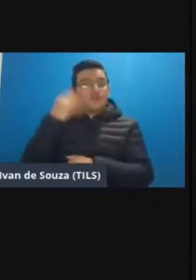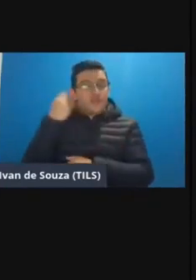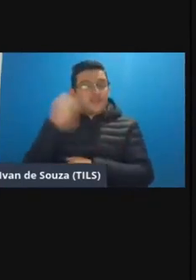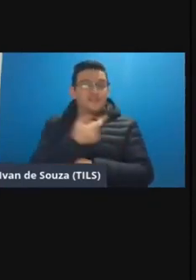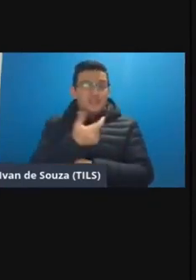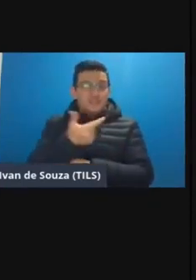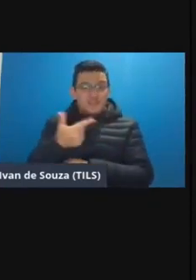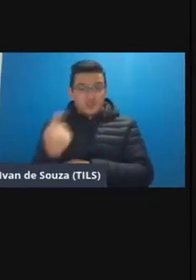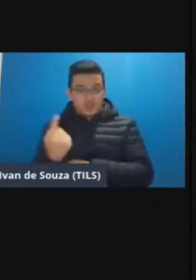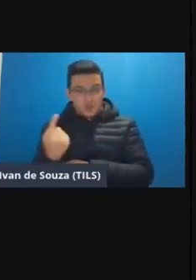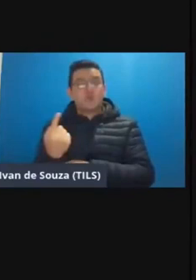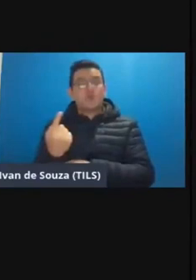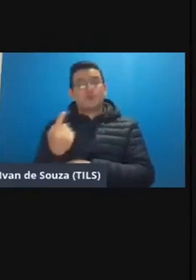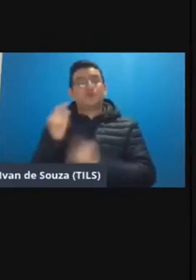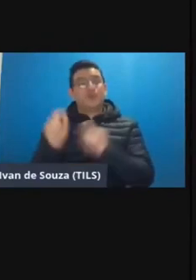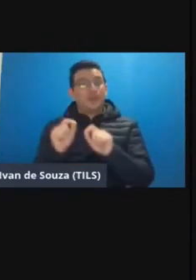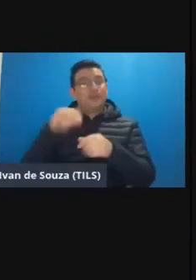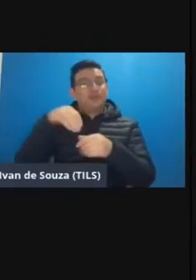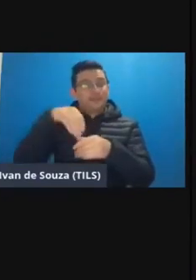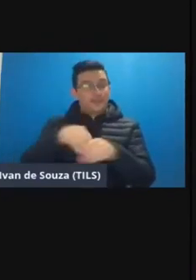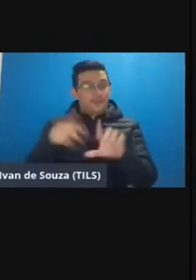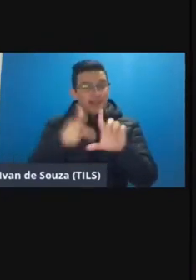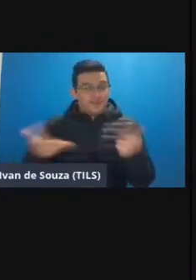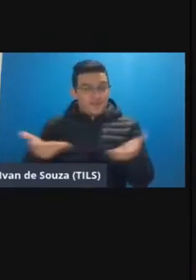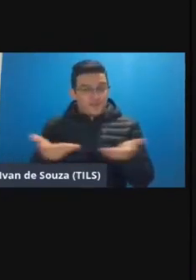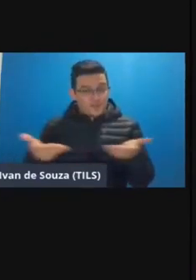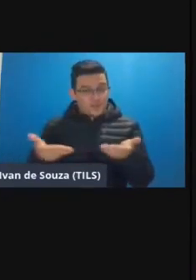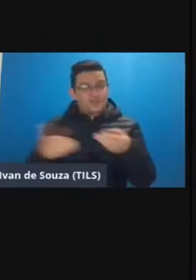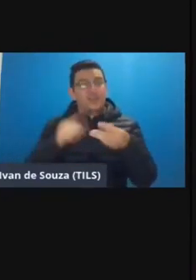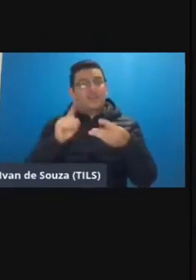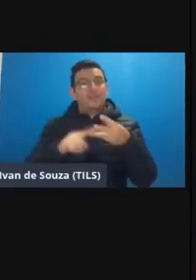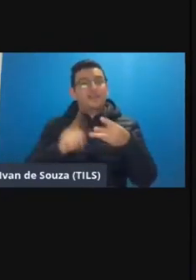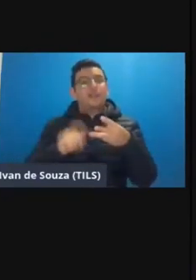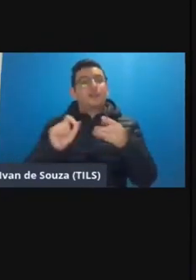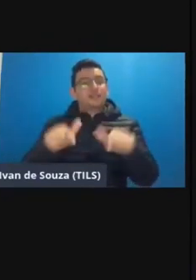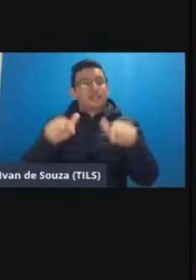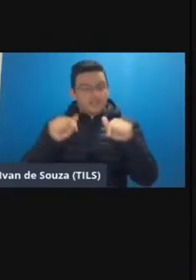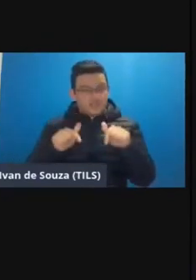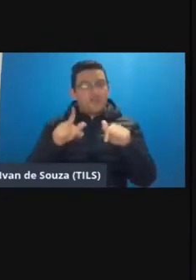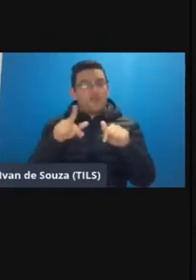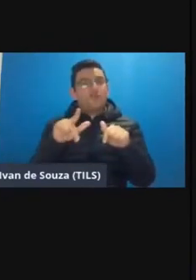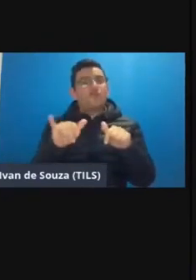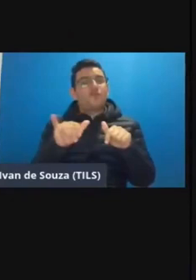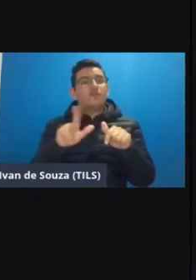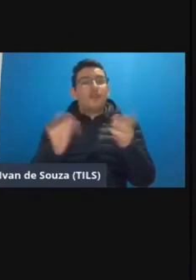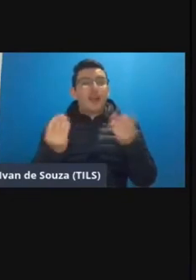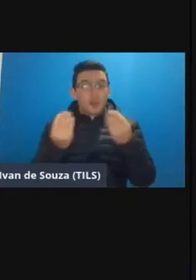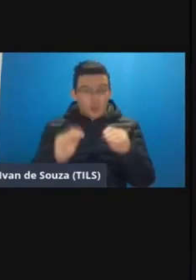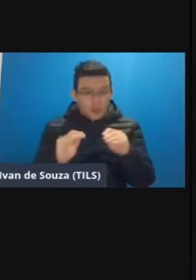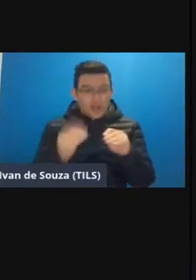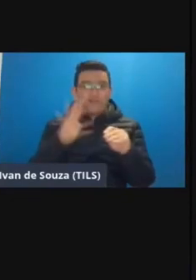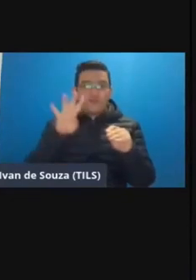lá na live de hoje na o terceiro rótulo é certificação vocês vão preencher um